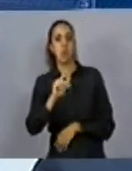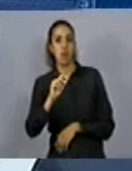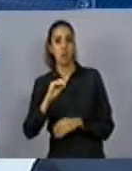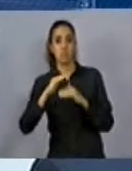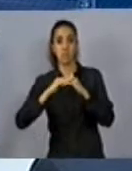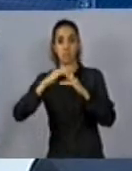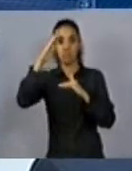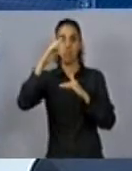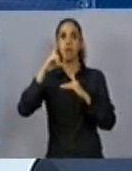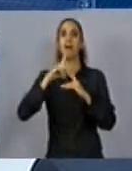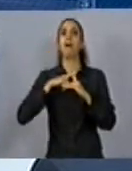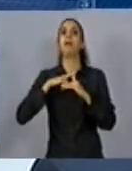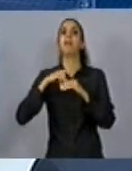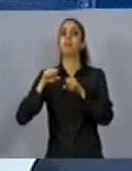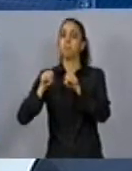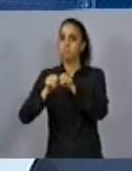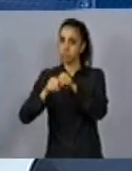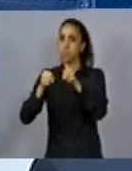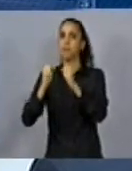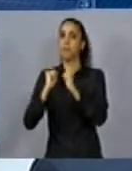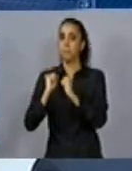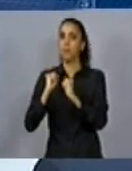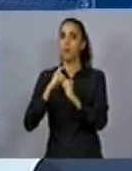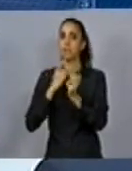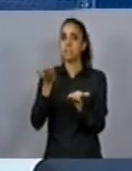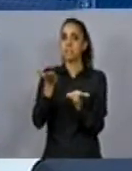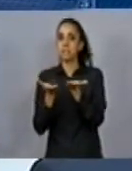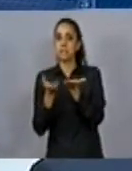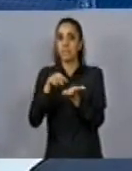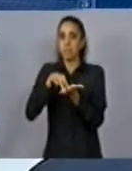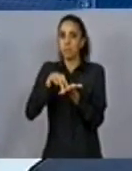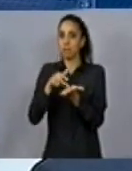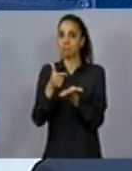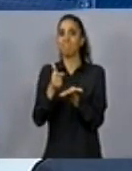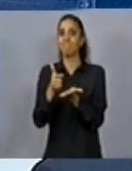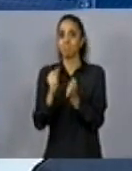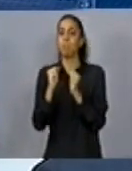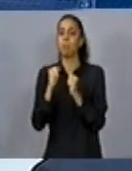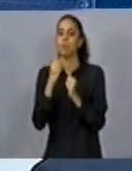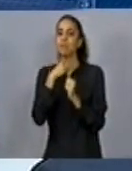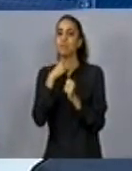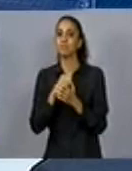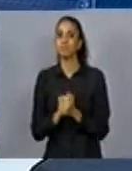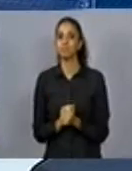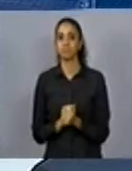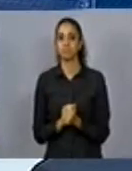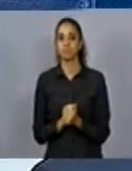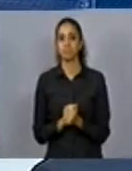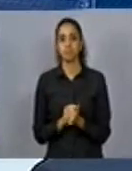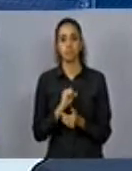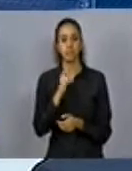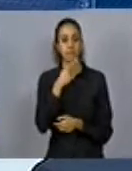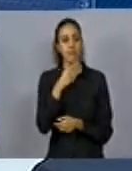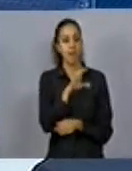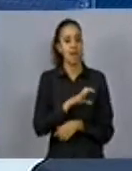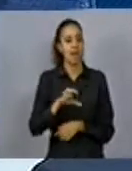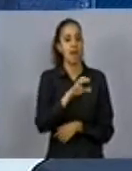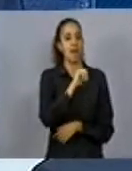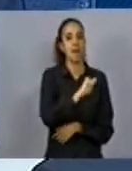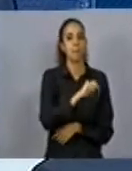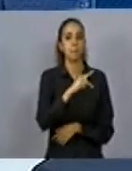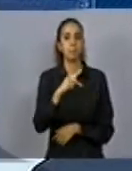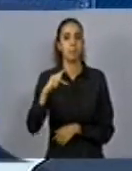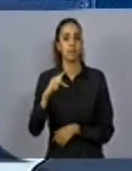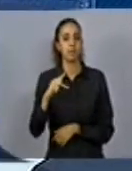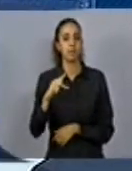já tem uma ruptura dos processos de estabilidade, uma tendência a processos erosivos. E quando nós falamos de área de preservação permanente,